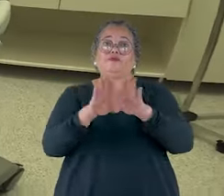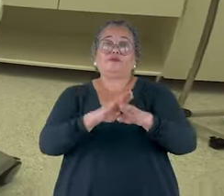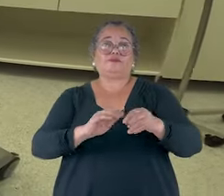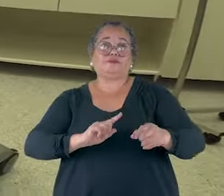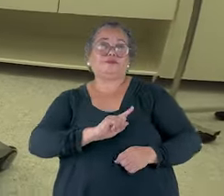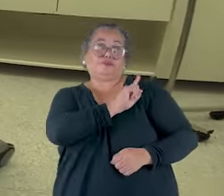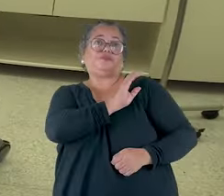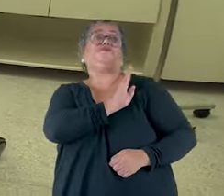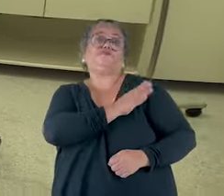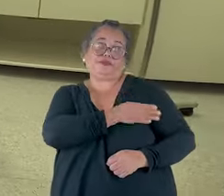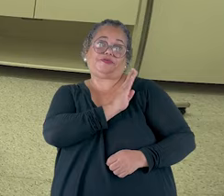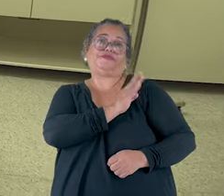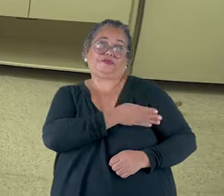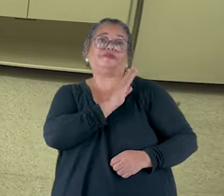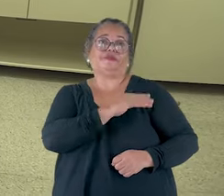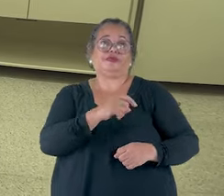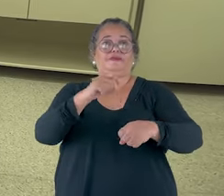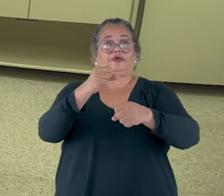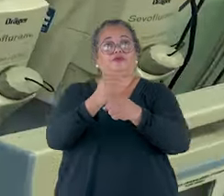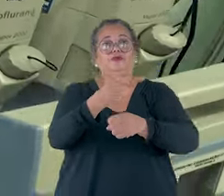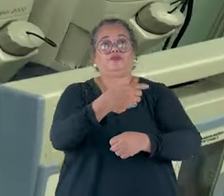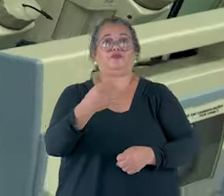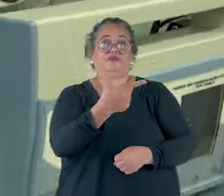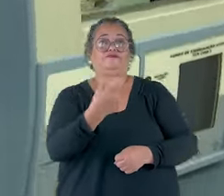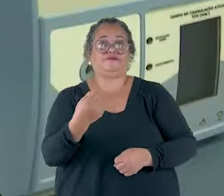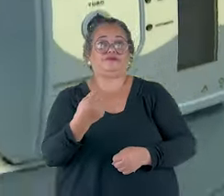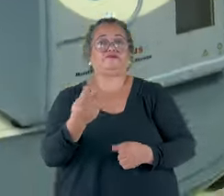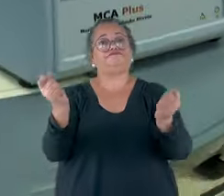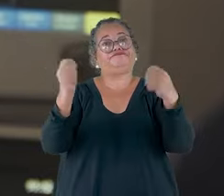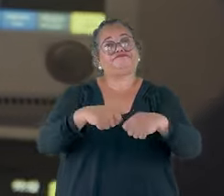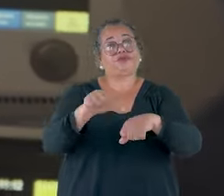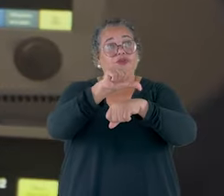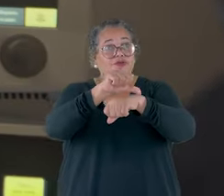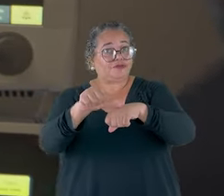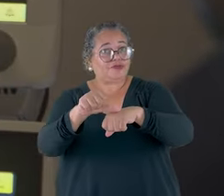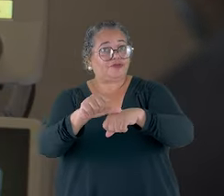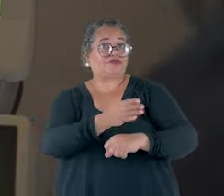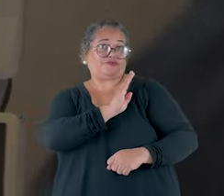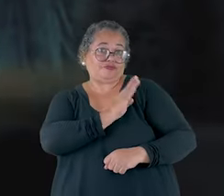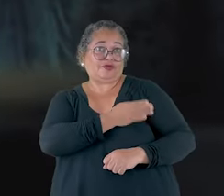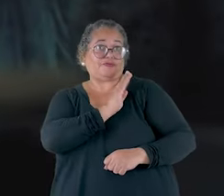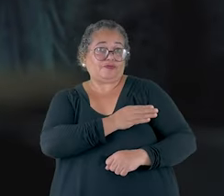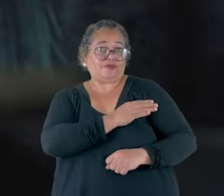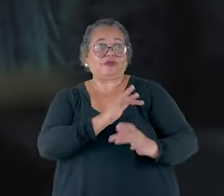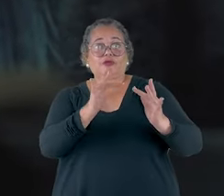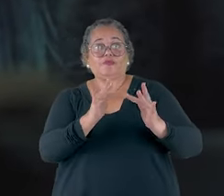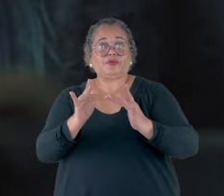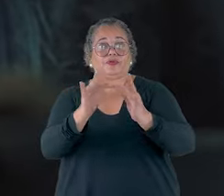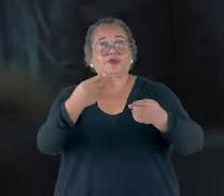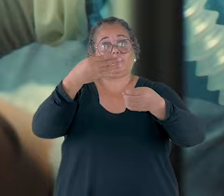implantação do setor de hemodinâmica em 2020, o que permitiu a realização de cirurgias cardíacas pela Rede